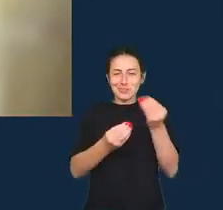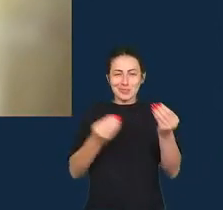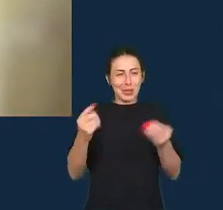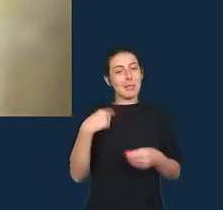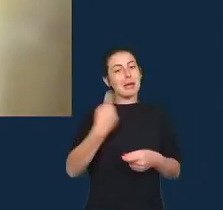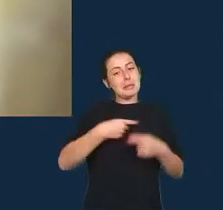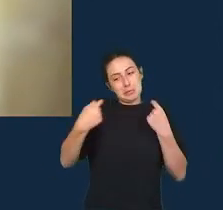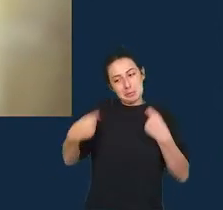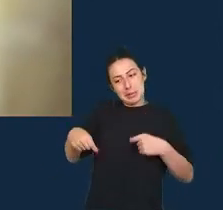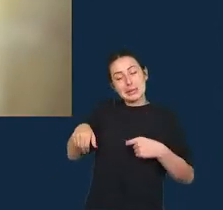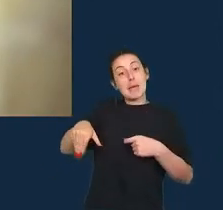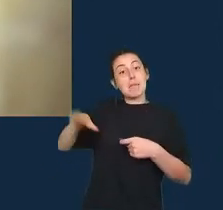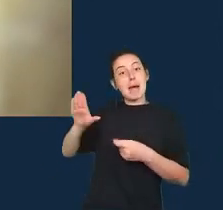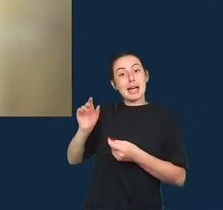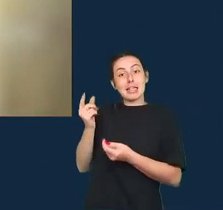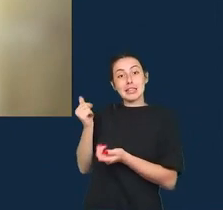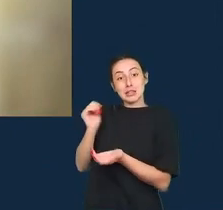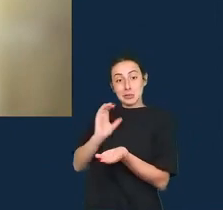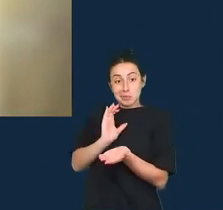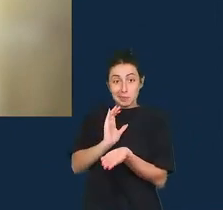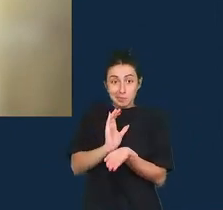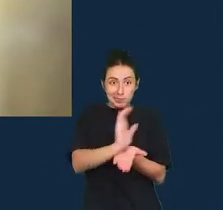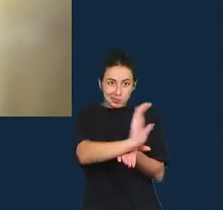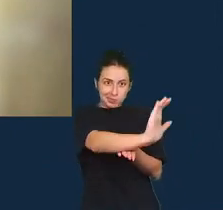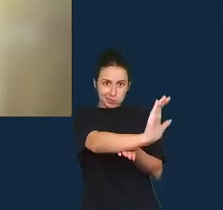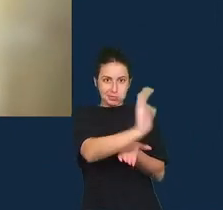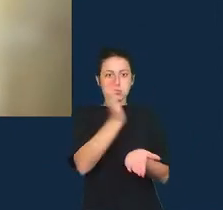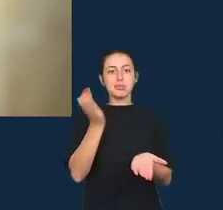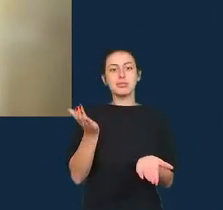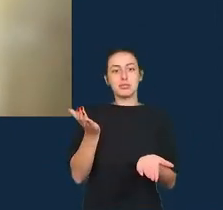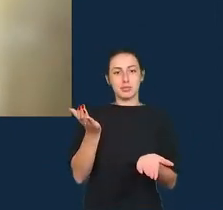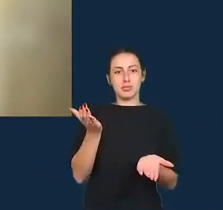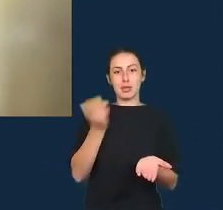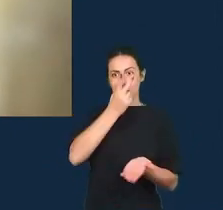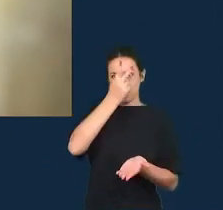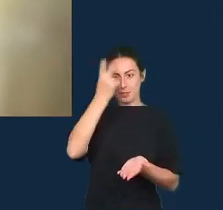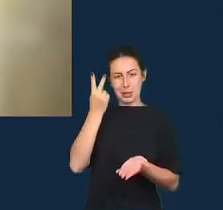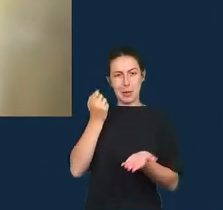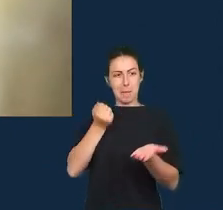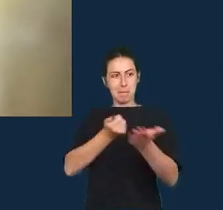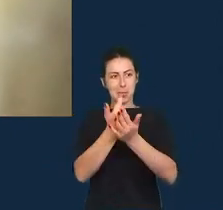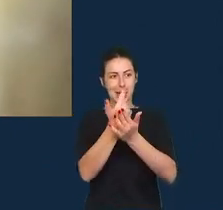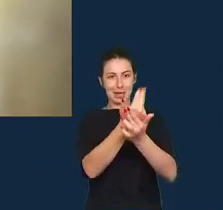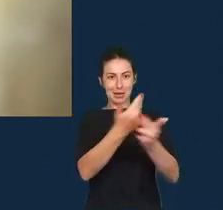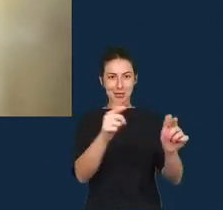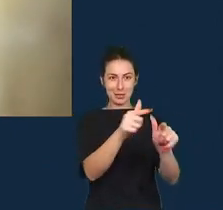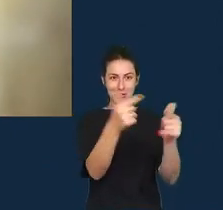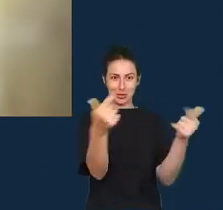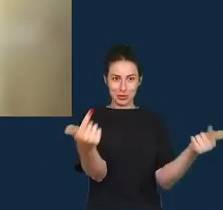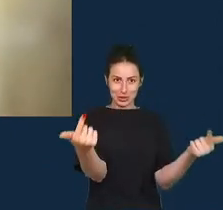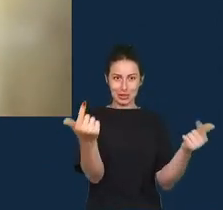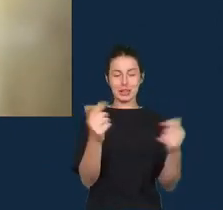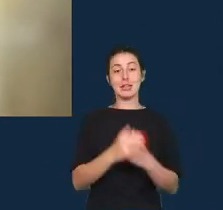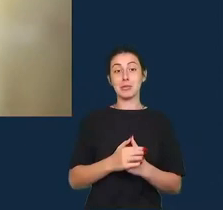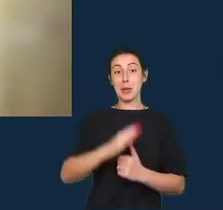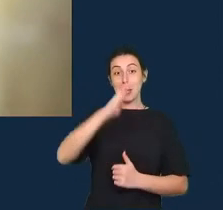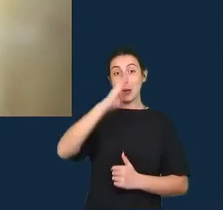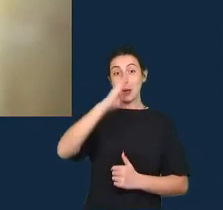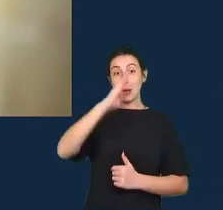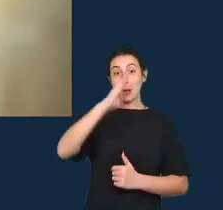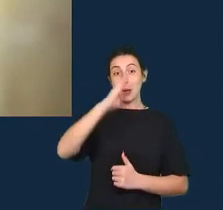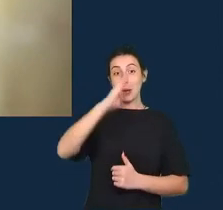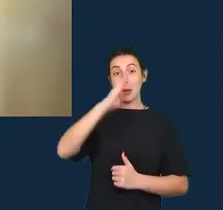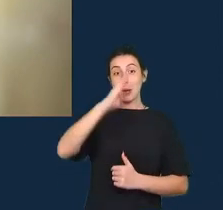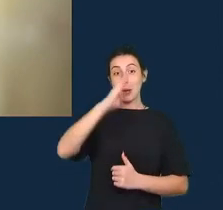de mais investimentos dos grandes financiadores do jornalismo especialmente com a relação às fake news tem havido